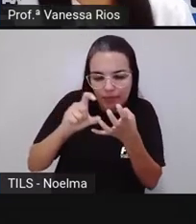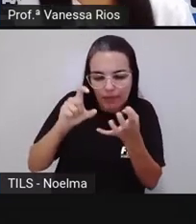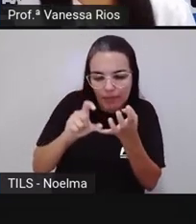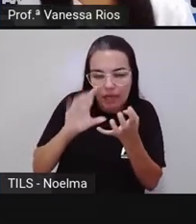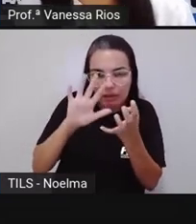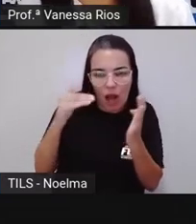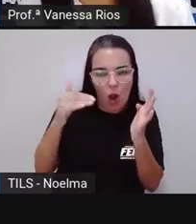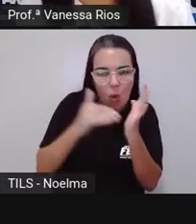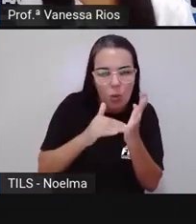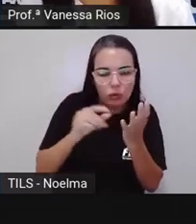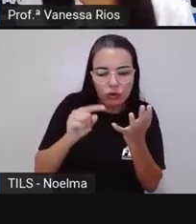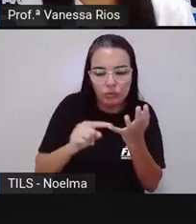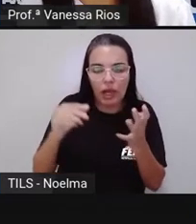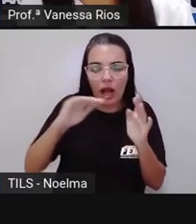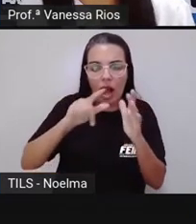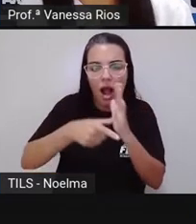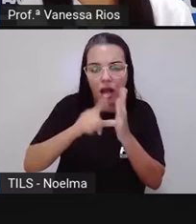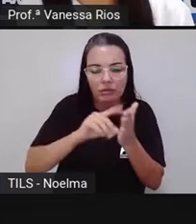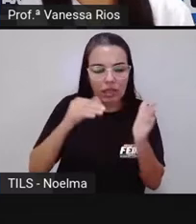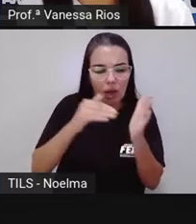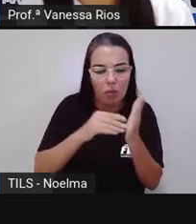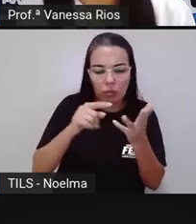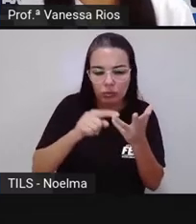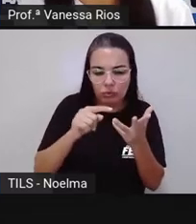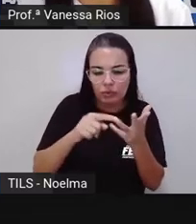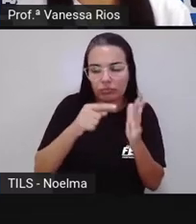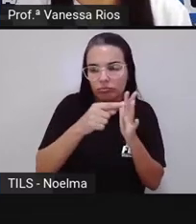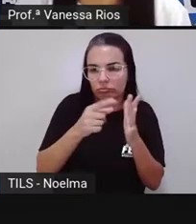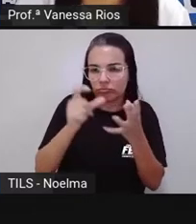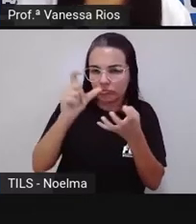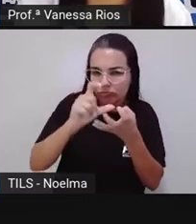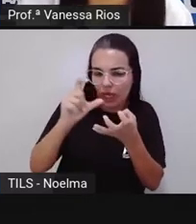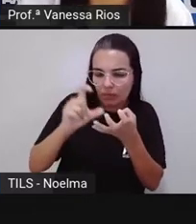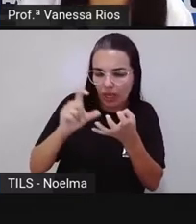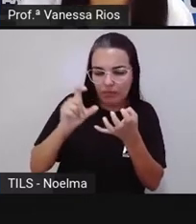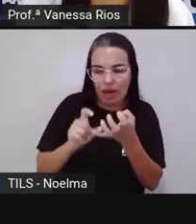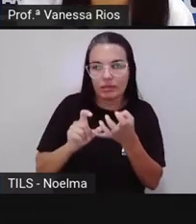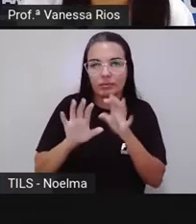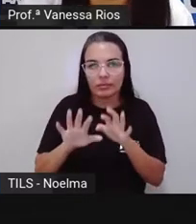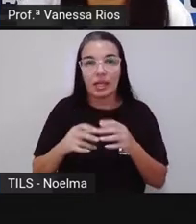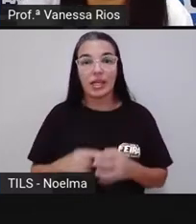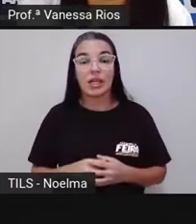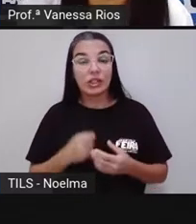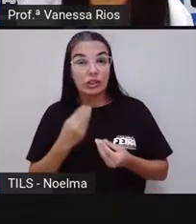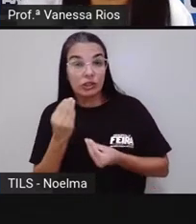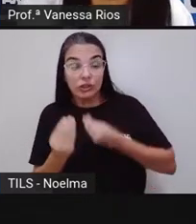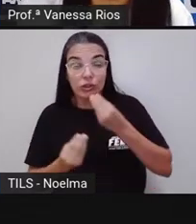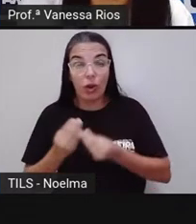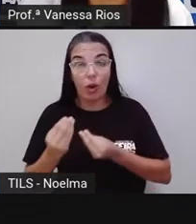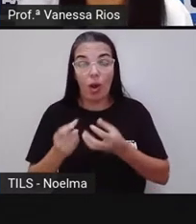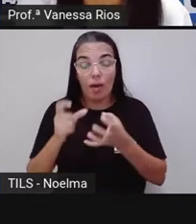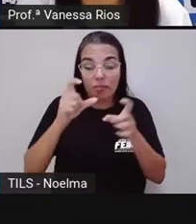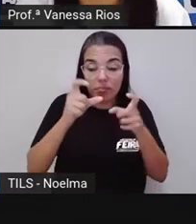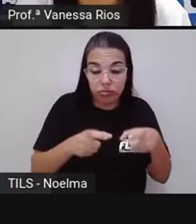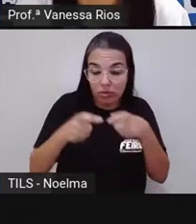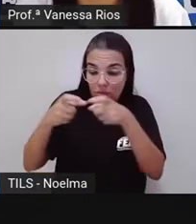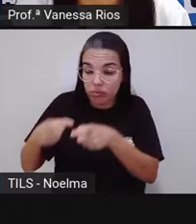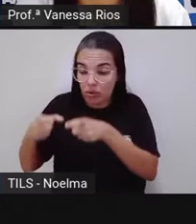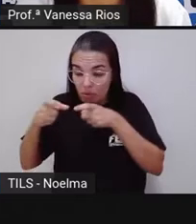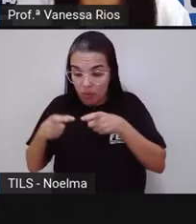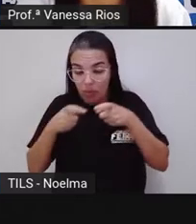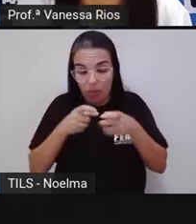tônica. Então, olhem só. De acordo com a posição da sílaba tônica, as palavras